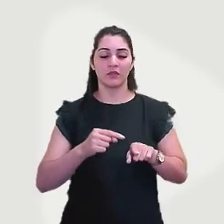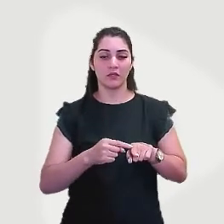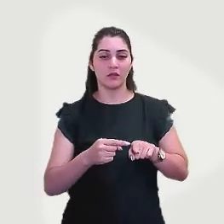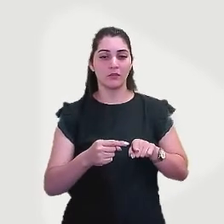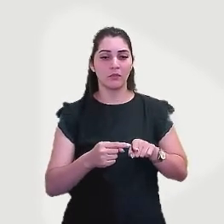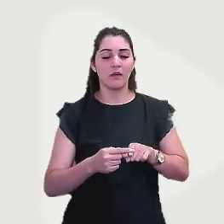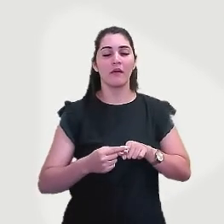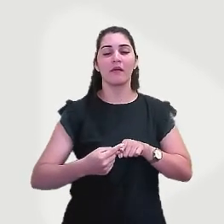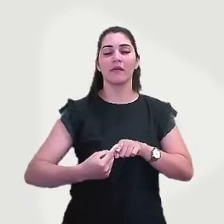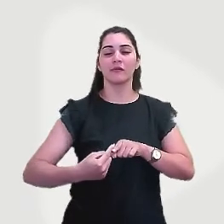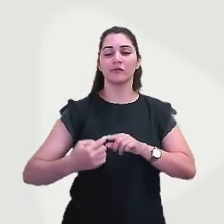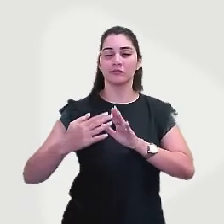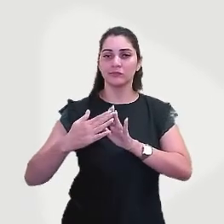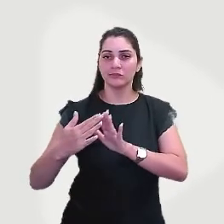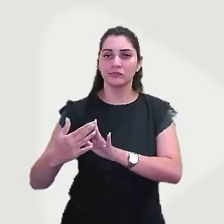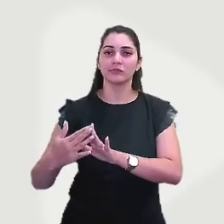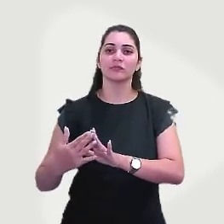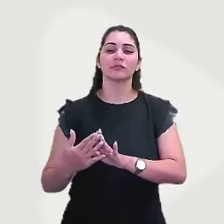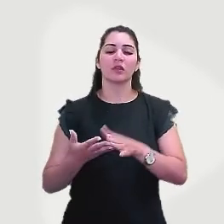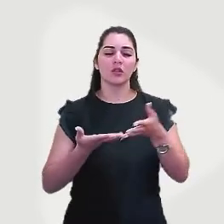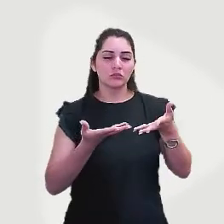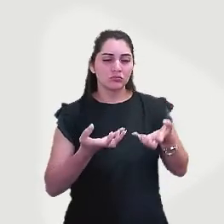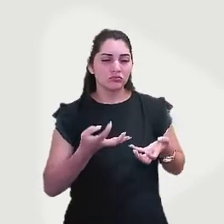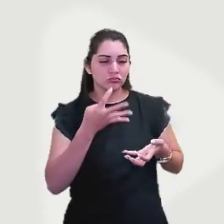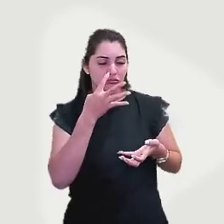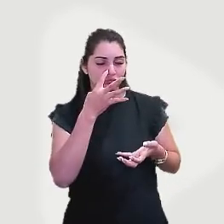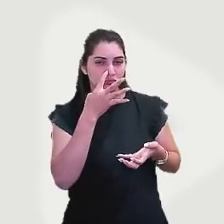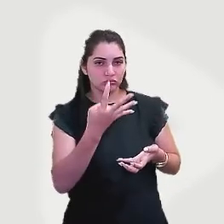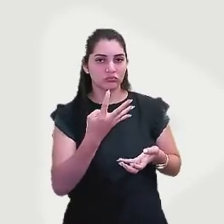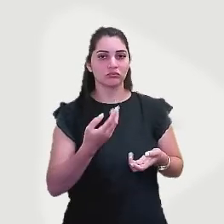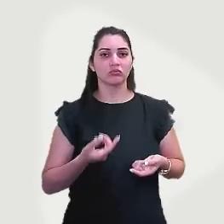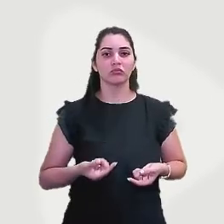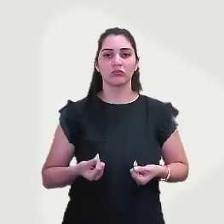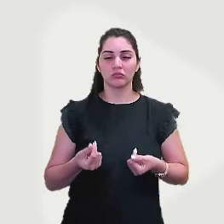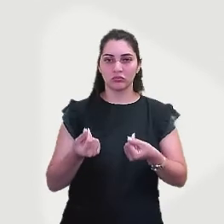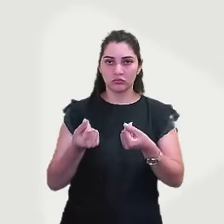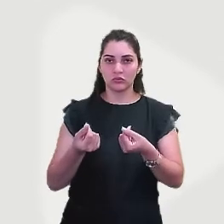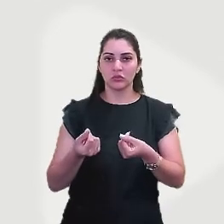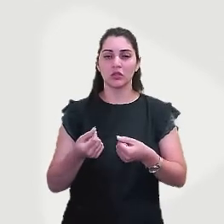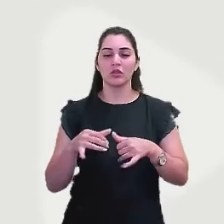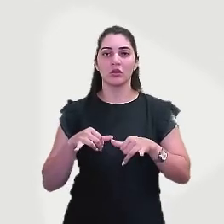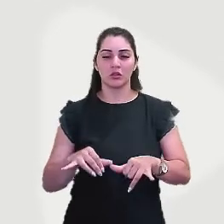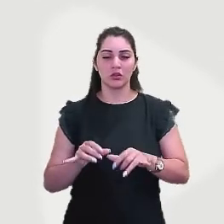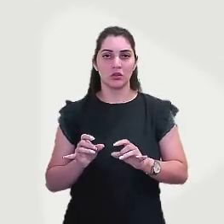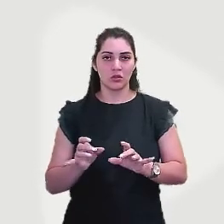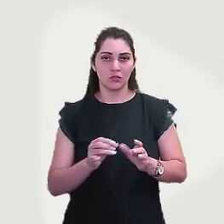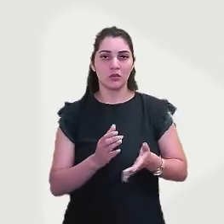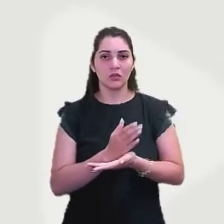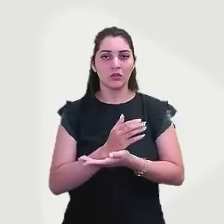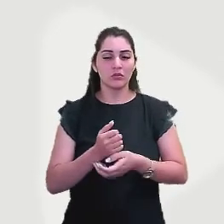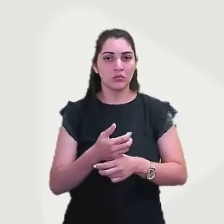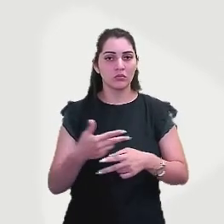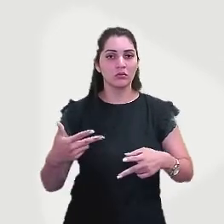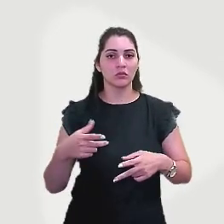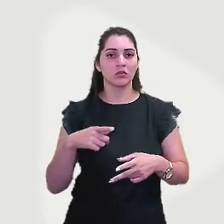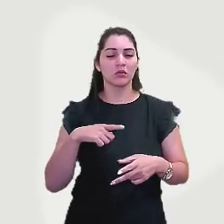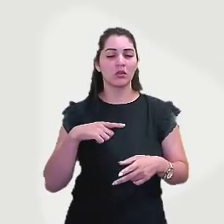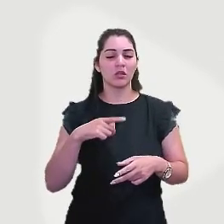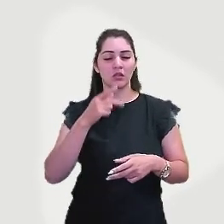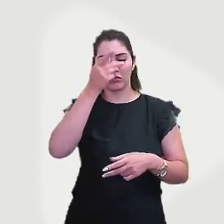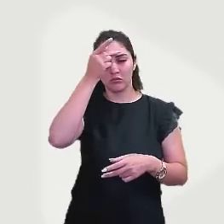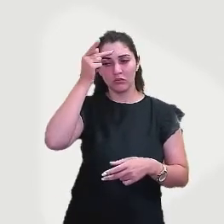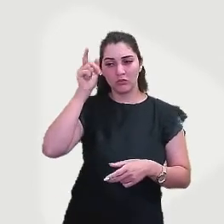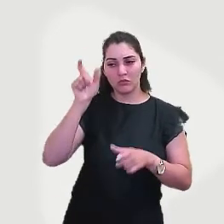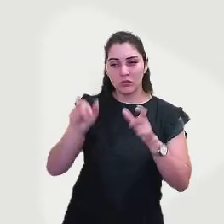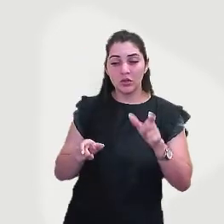residenciais, onde vai atrair também os investimentos no desenvolvimento de comércio, de algumas coisas. E aí, aquelas pessoas que